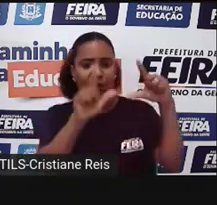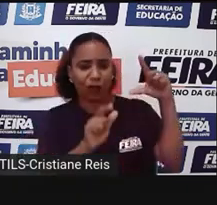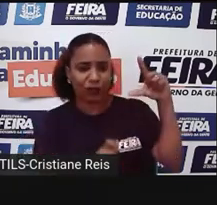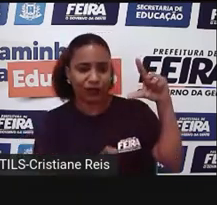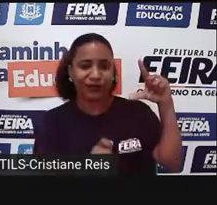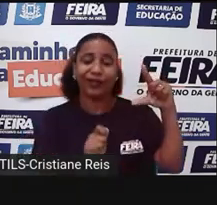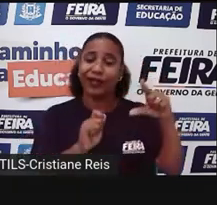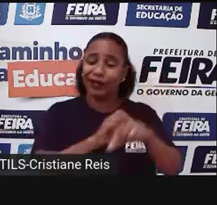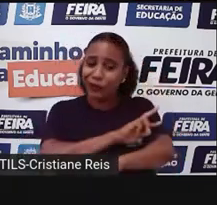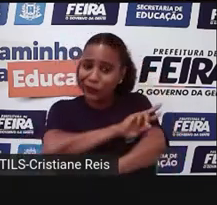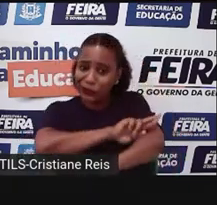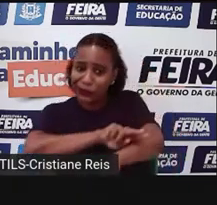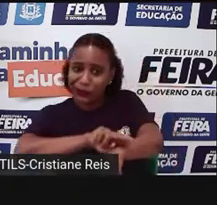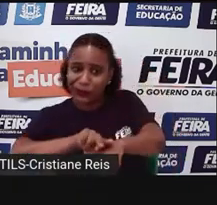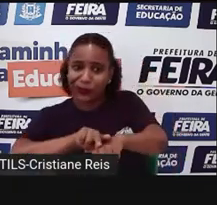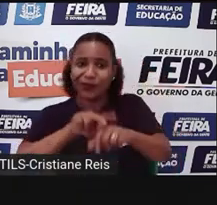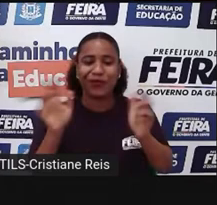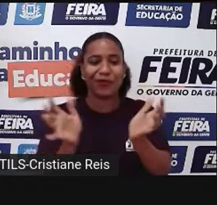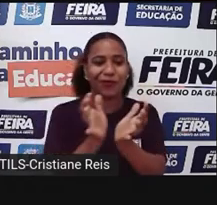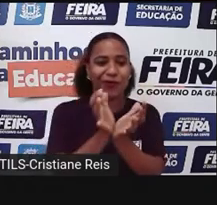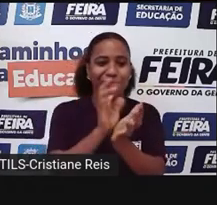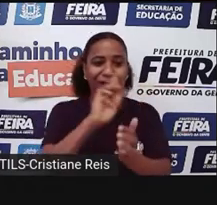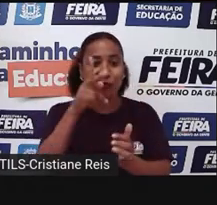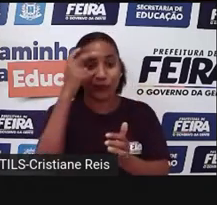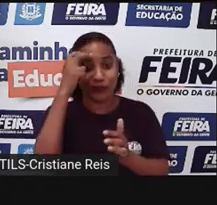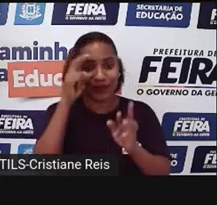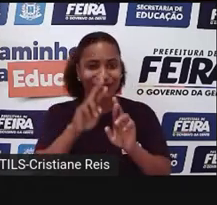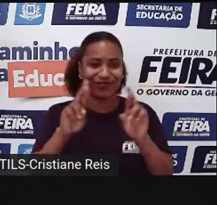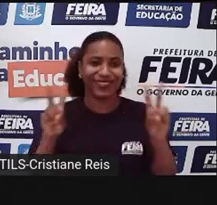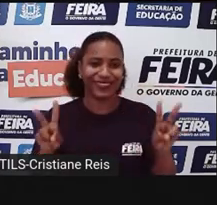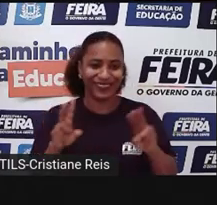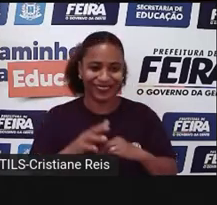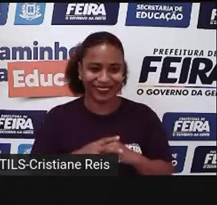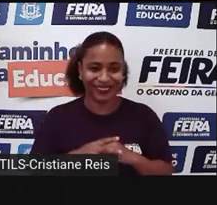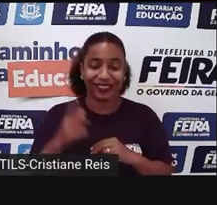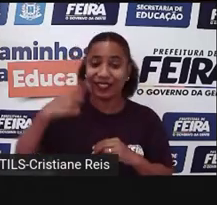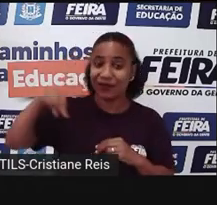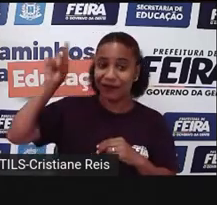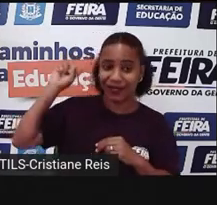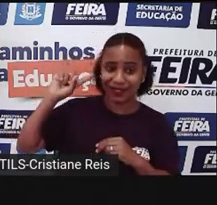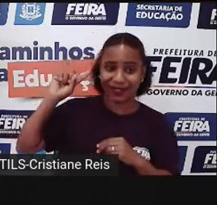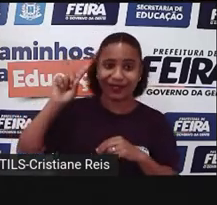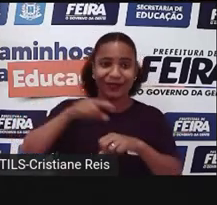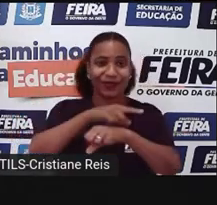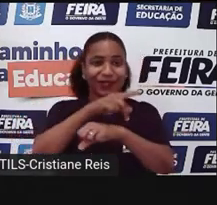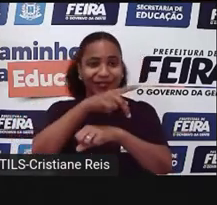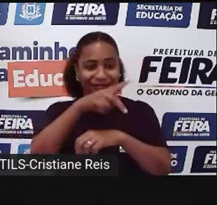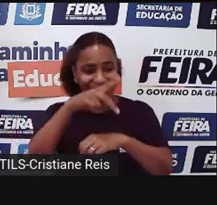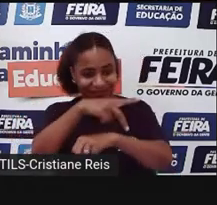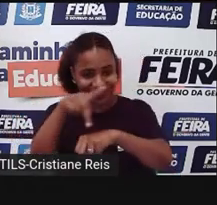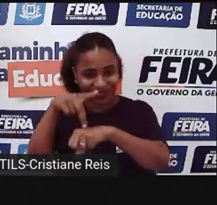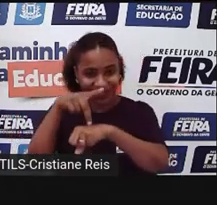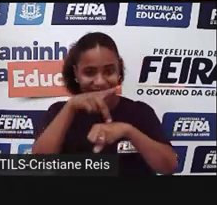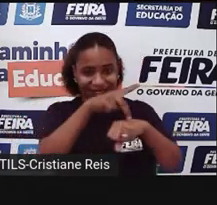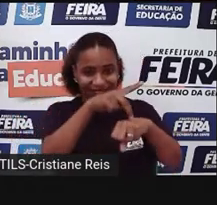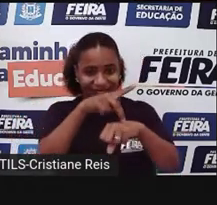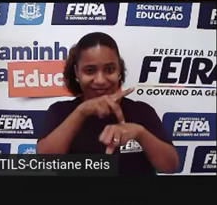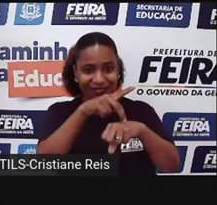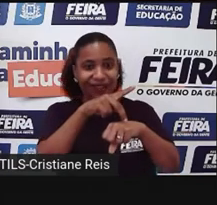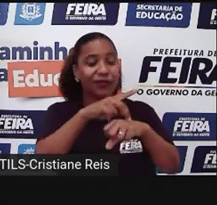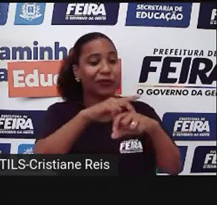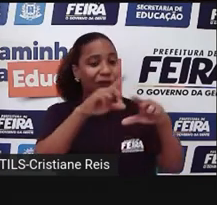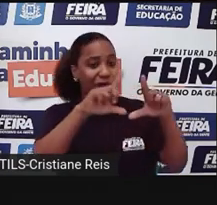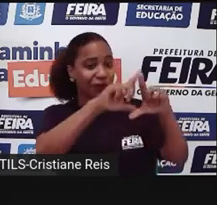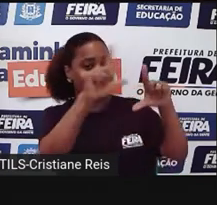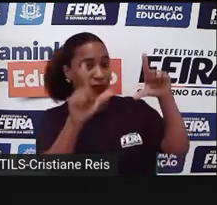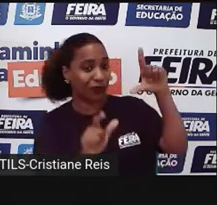diferentes. Quando os africanos vieram para o Brasil na condição de escravizado, eles não vieram só de um lugar,